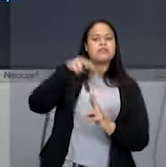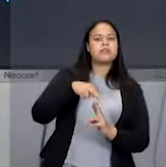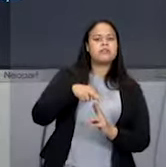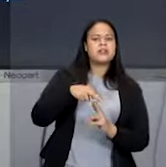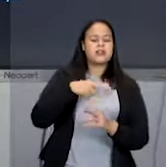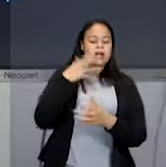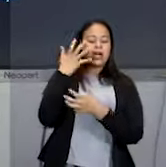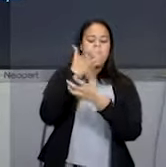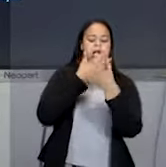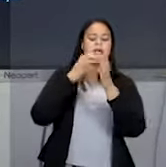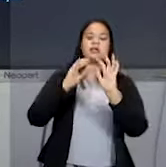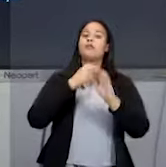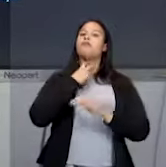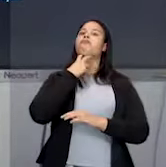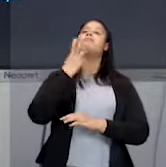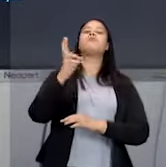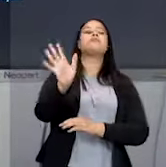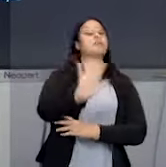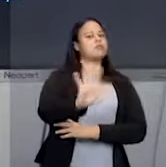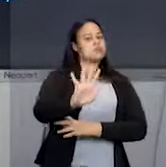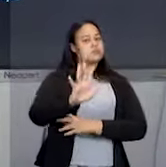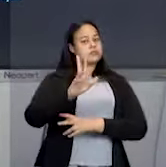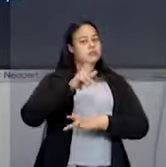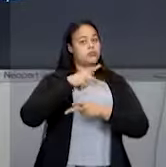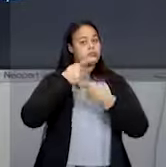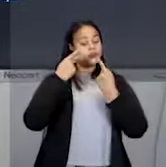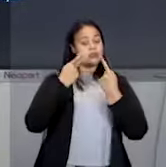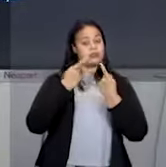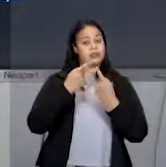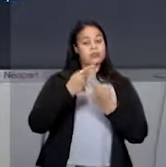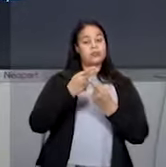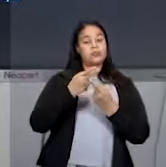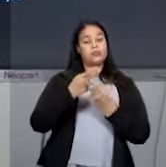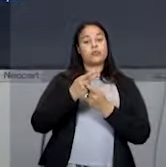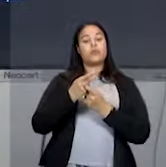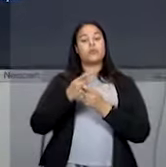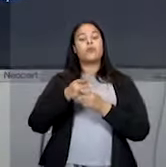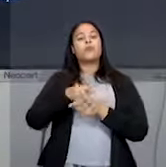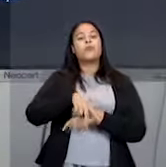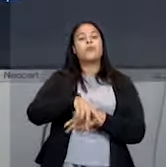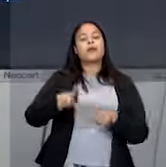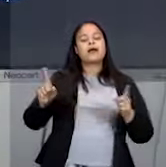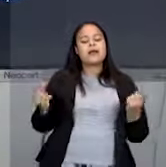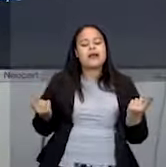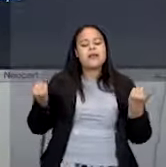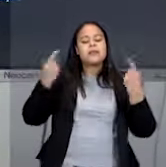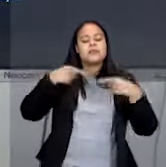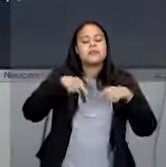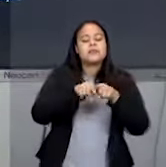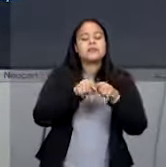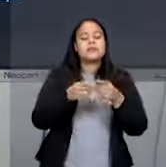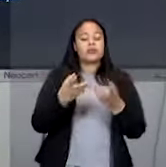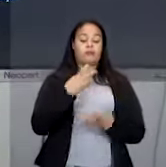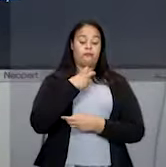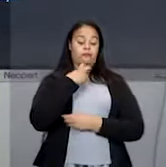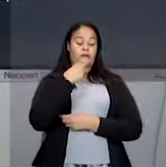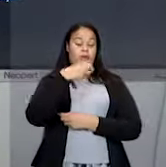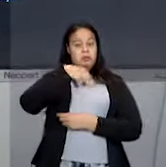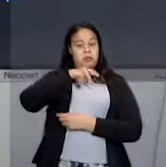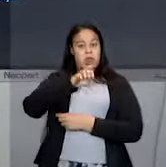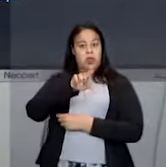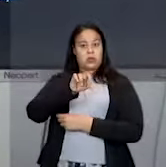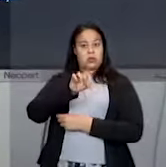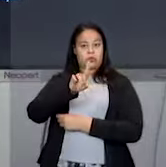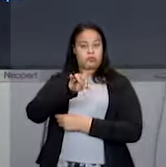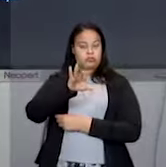cantada, tá? A música cantada, ela entra ali em melodia. Quando tem uma voz e aí tem uma letra da música. A gente